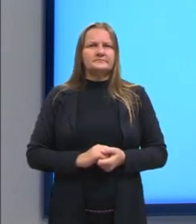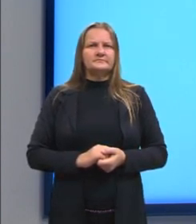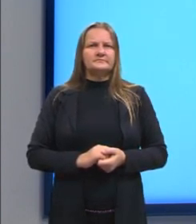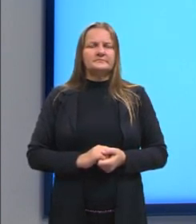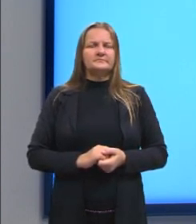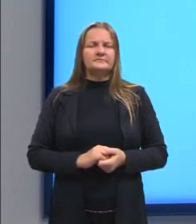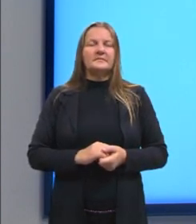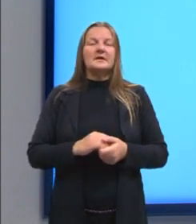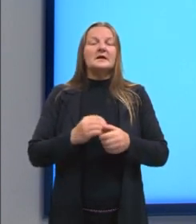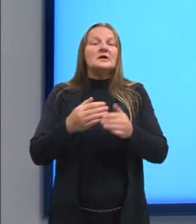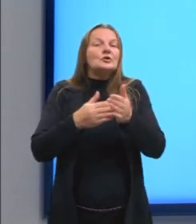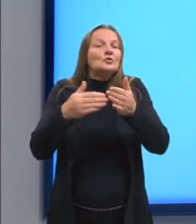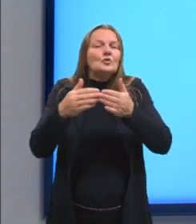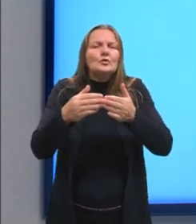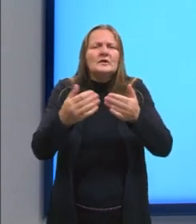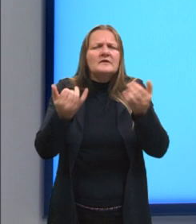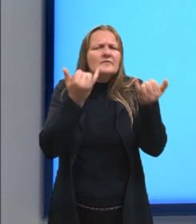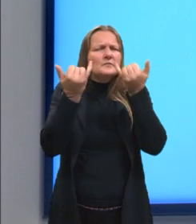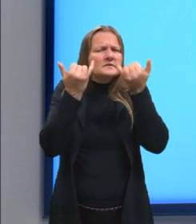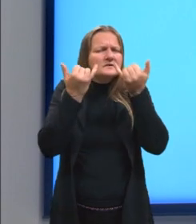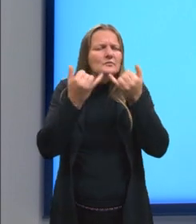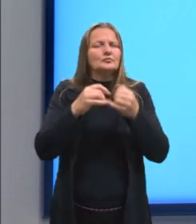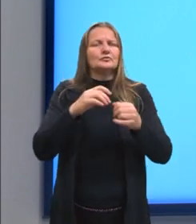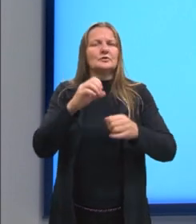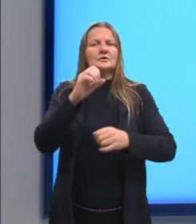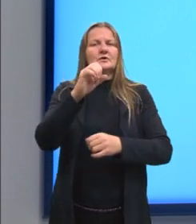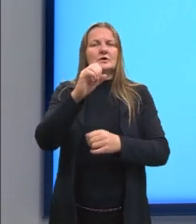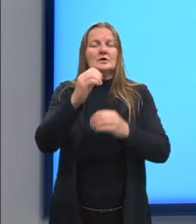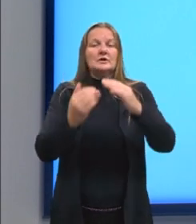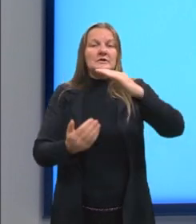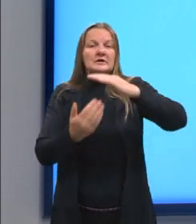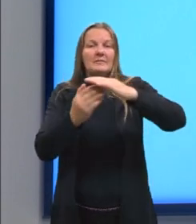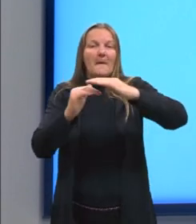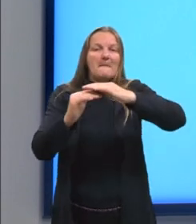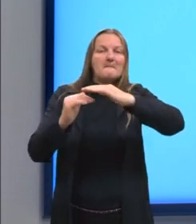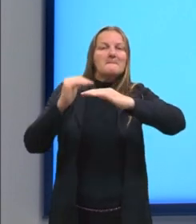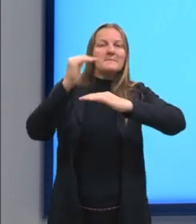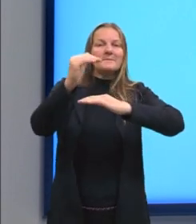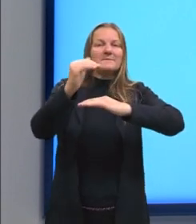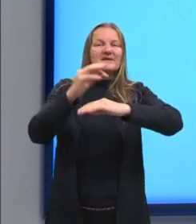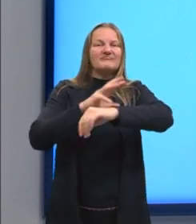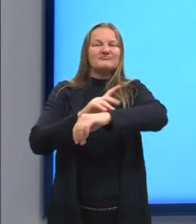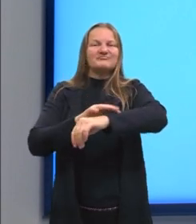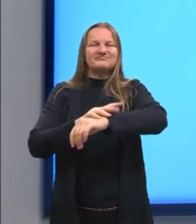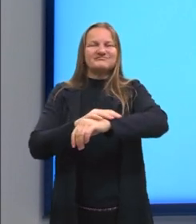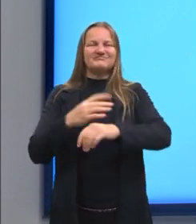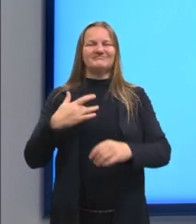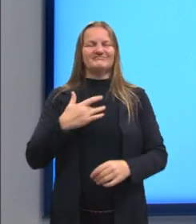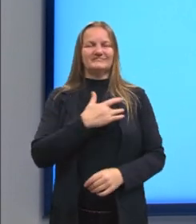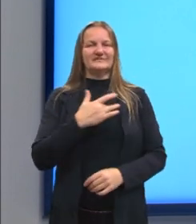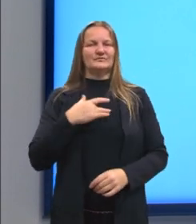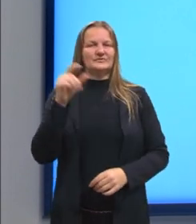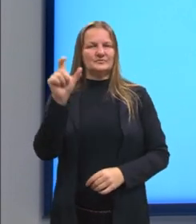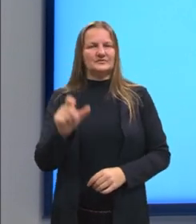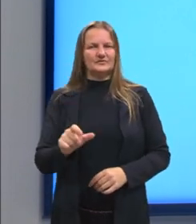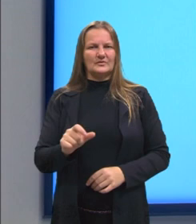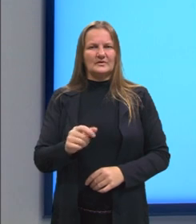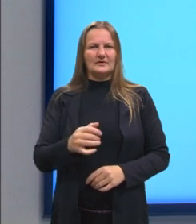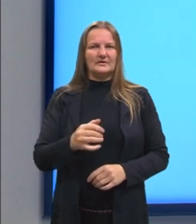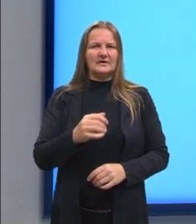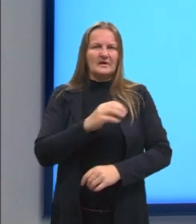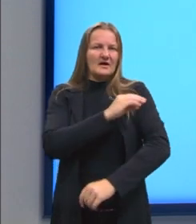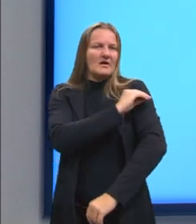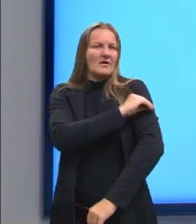a 0,4 grama por litro, ela é capaz de trazer prejuízos à saúde do indivíduo. Então,